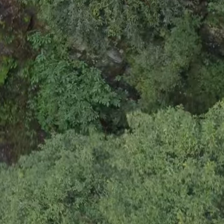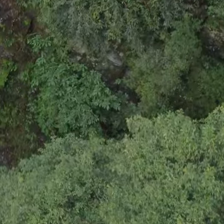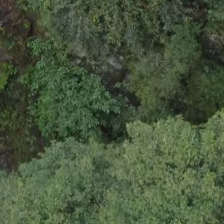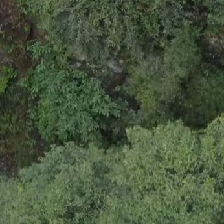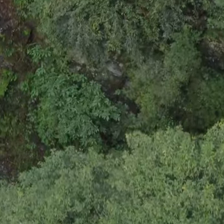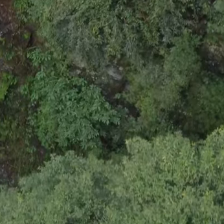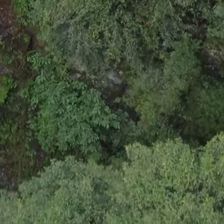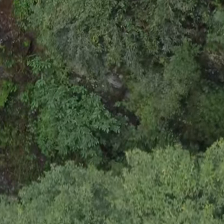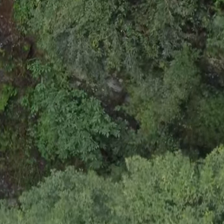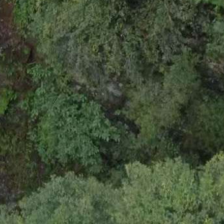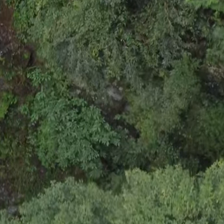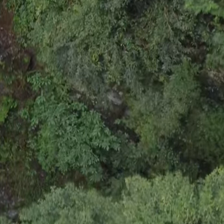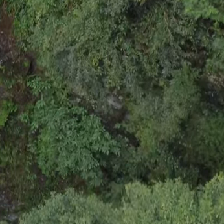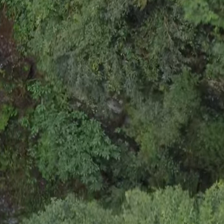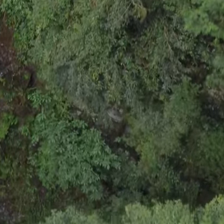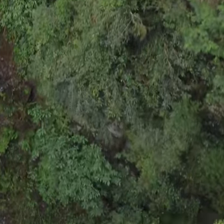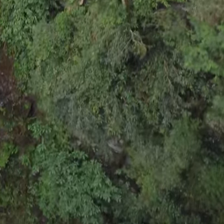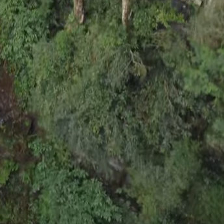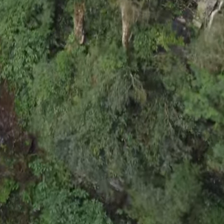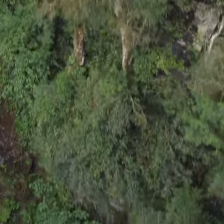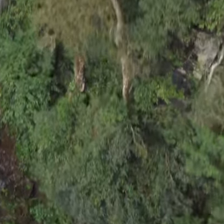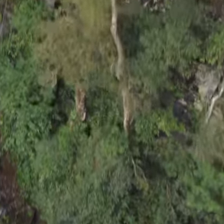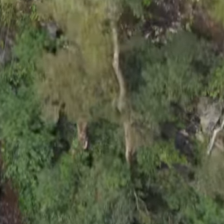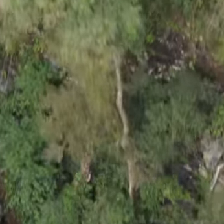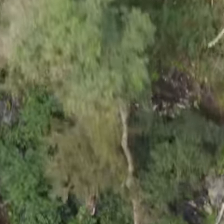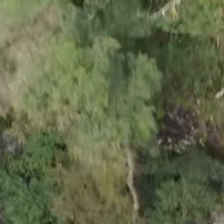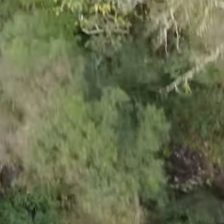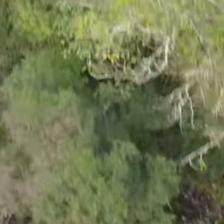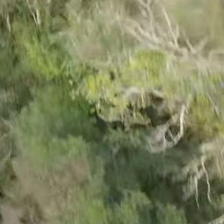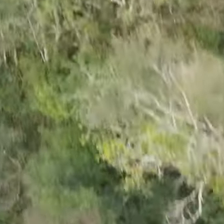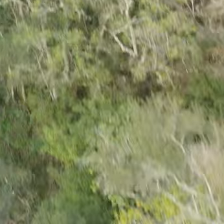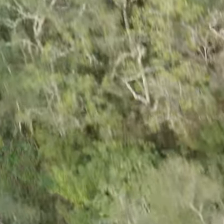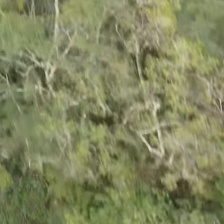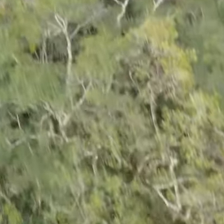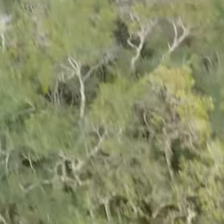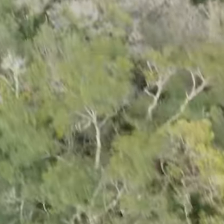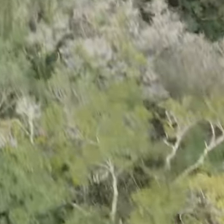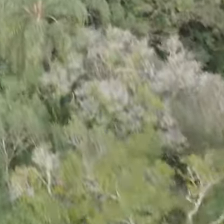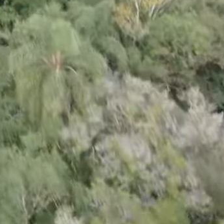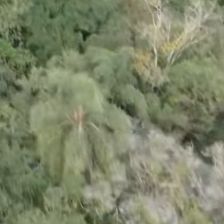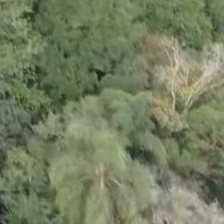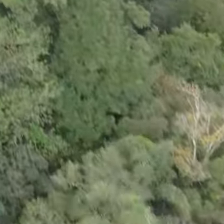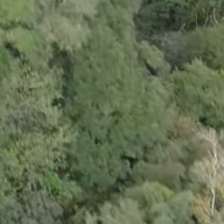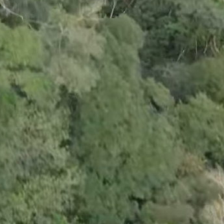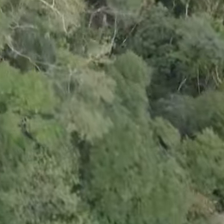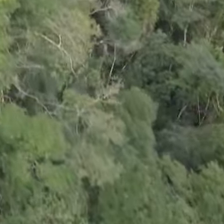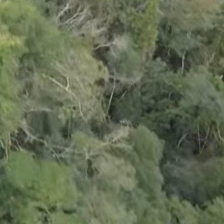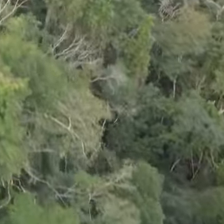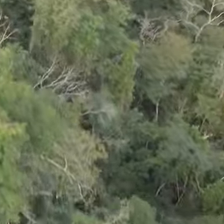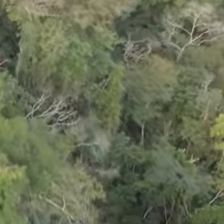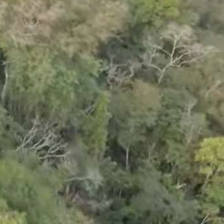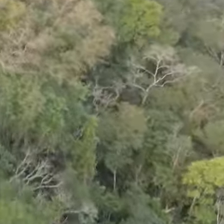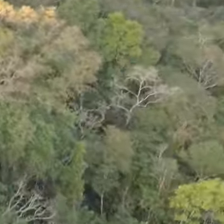de drone Subindo a cachoeira Até o rio acima Que é estreito E com muita mata Fechada no entorno O drone sobe mais E